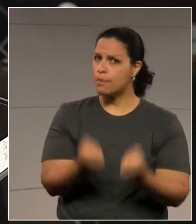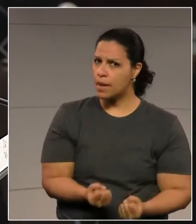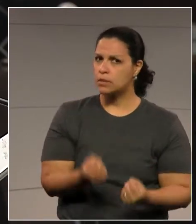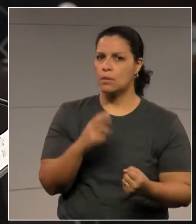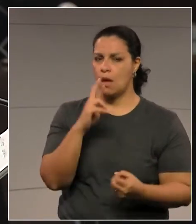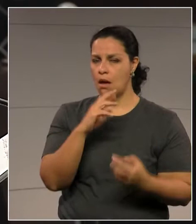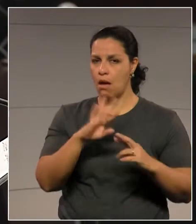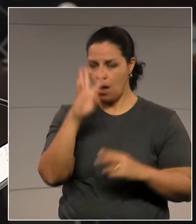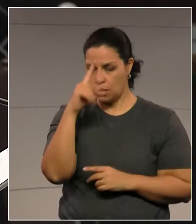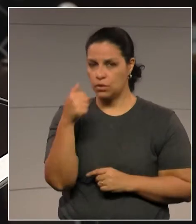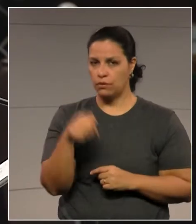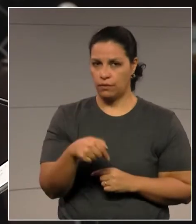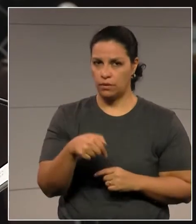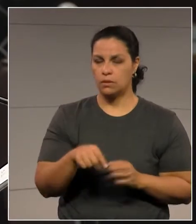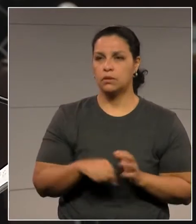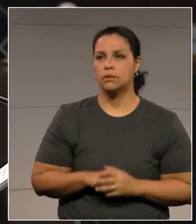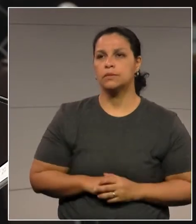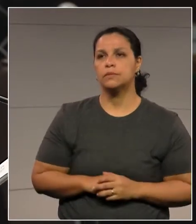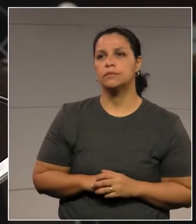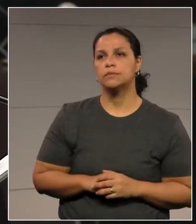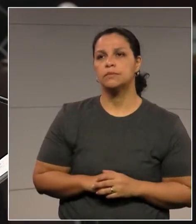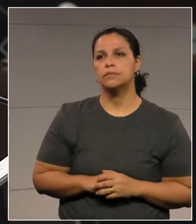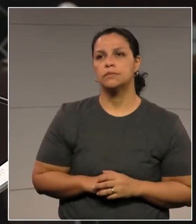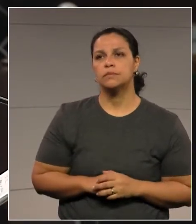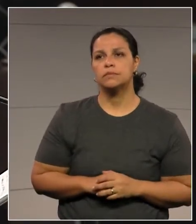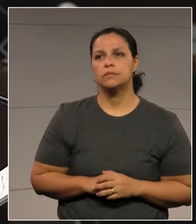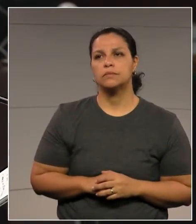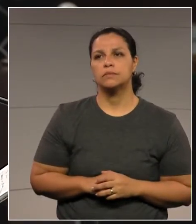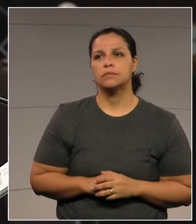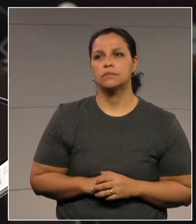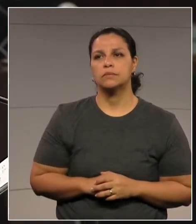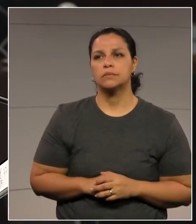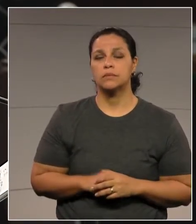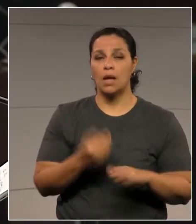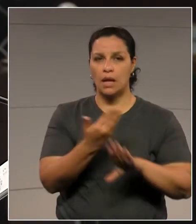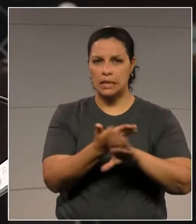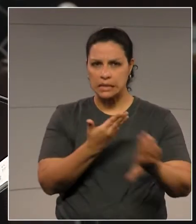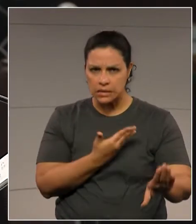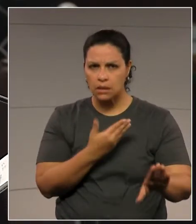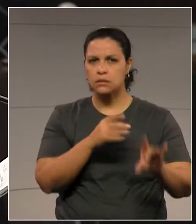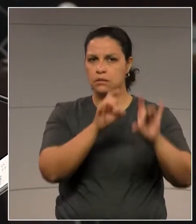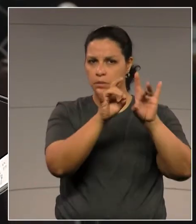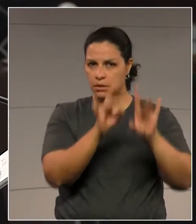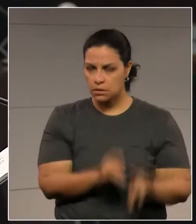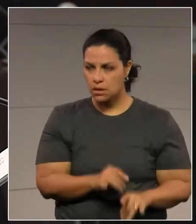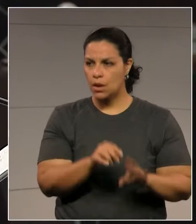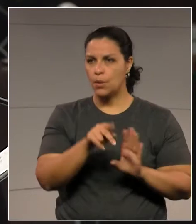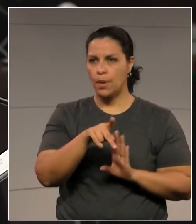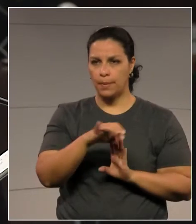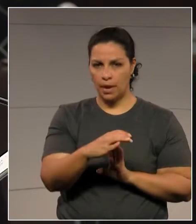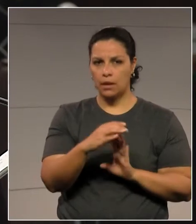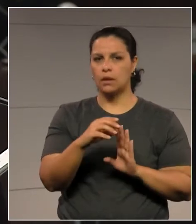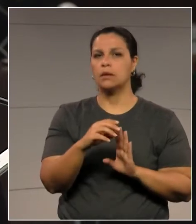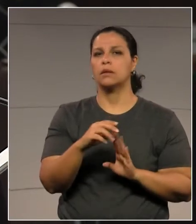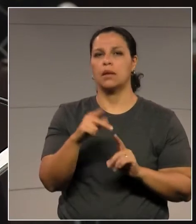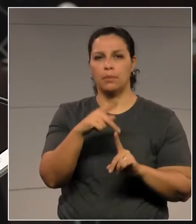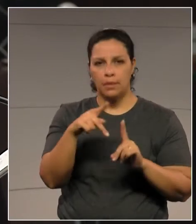que foi a licença-prêmio, a PEC da Previdência e outras.